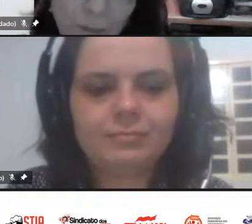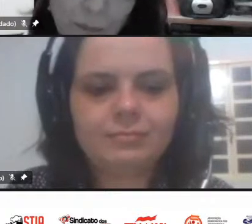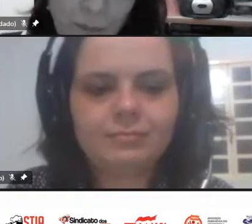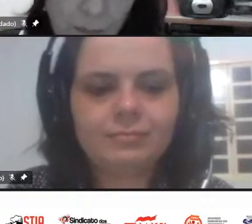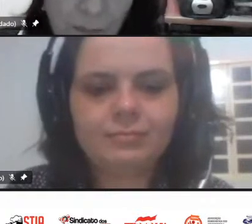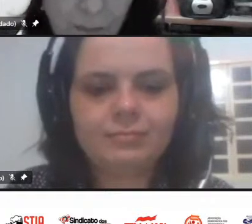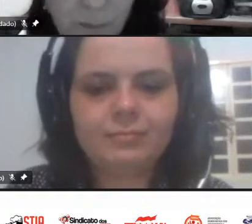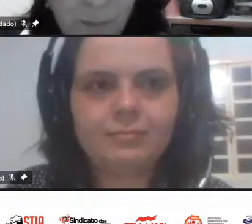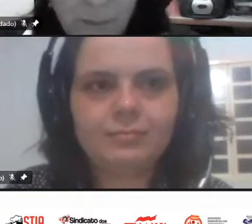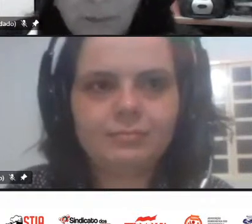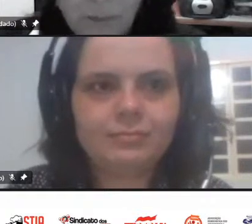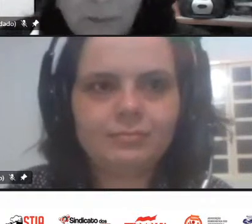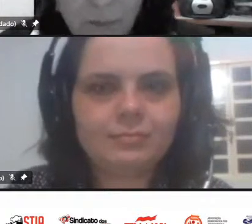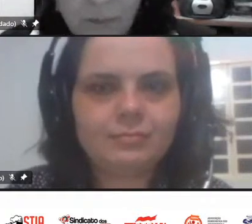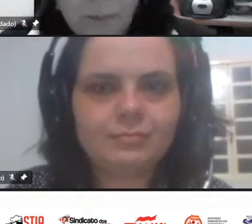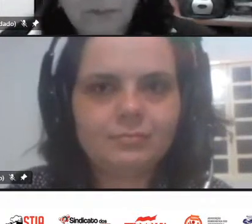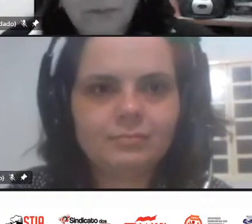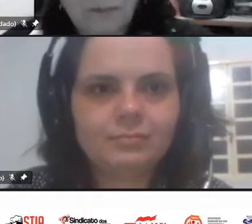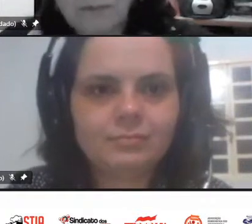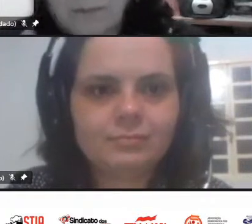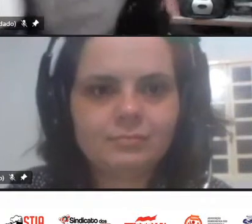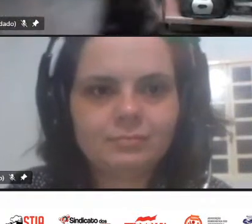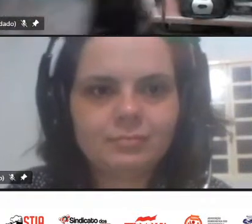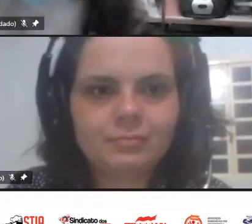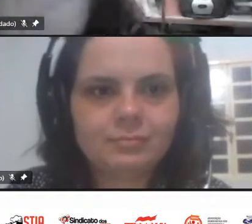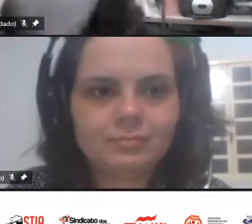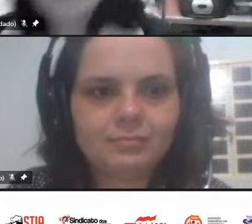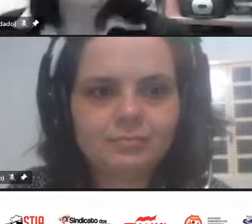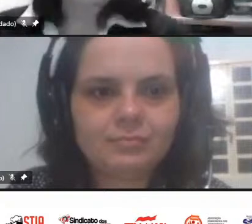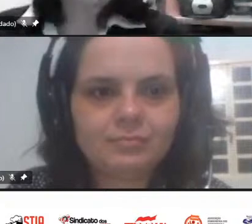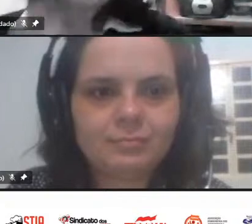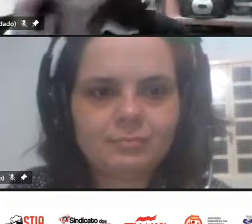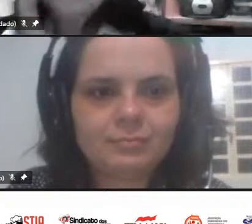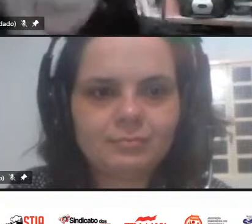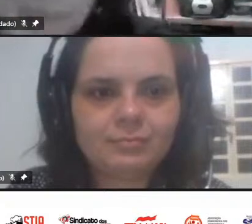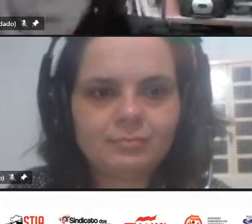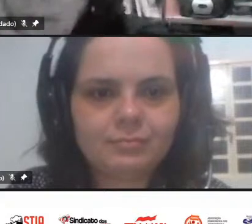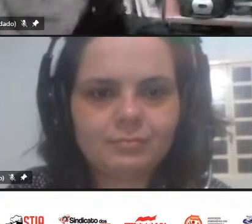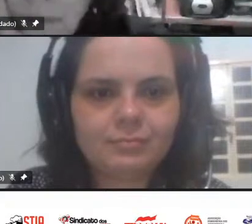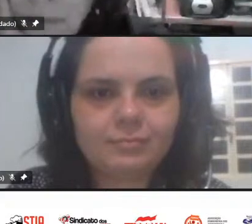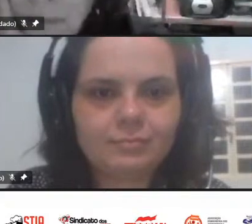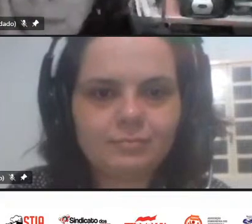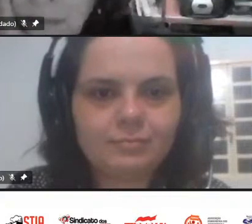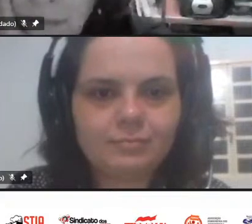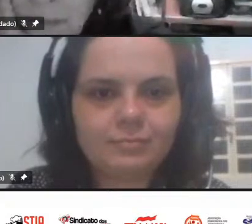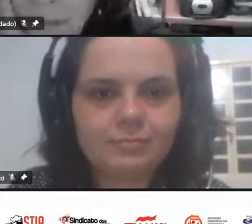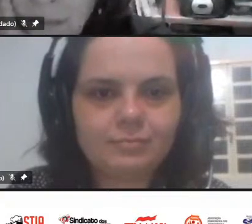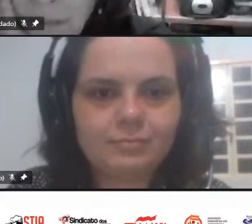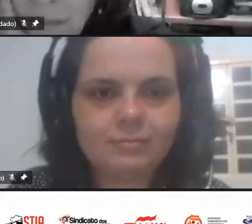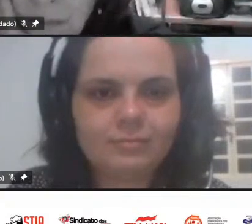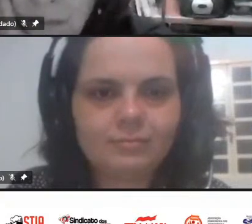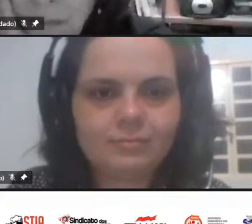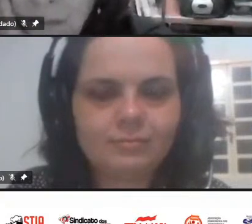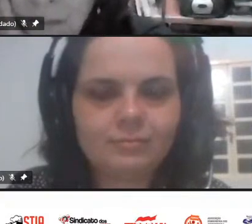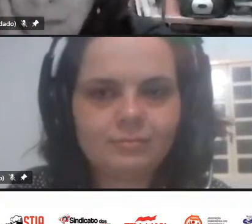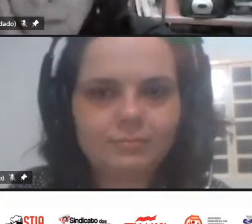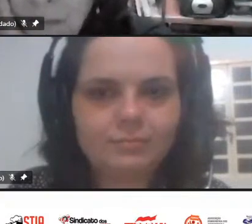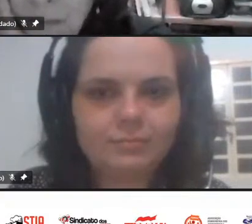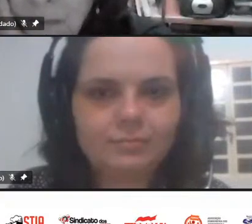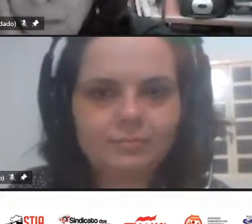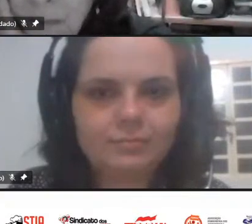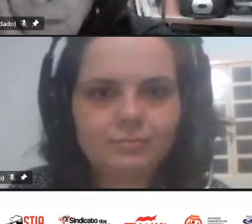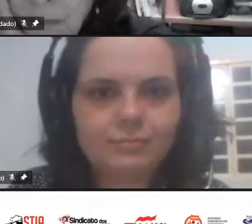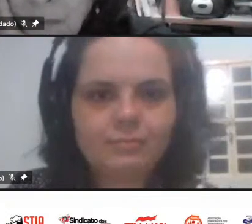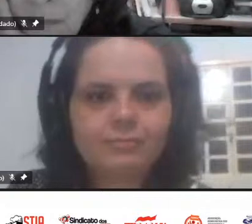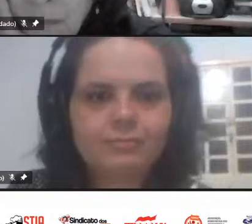por exemplo incluindo as questões raciais ou repensar a própria forma de lidar com os dados ao que me parece a pesquisa